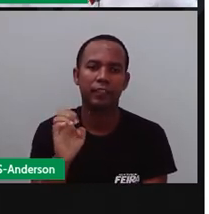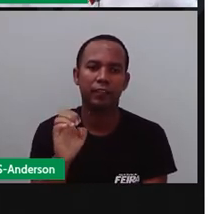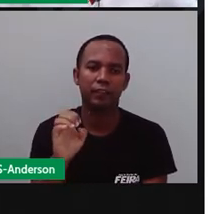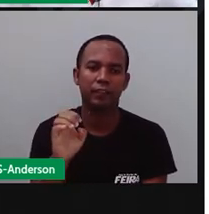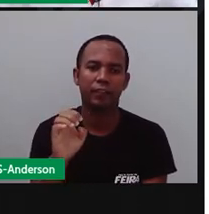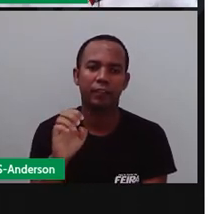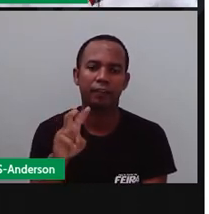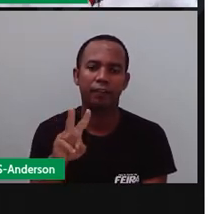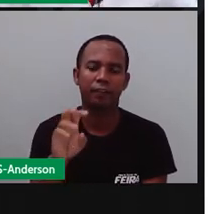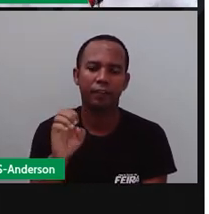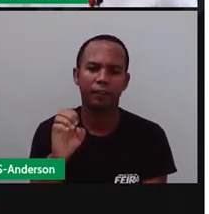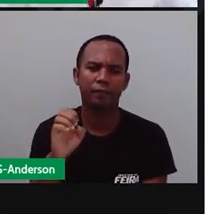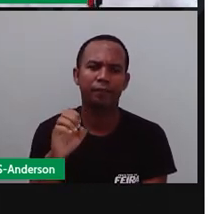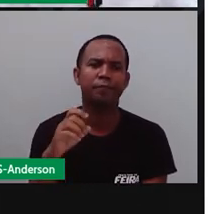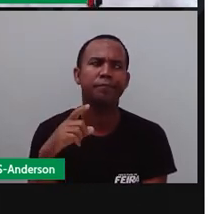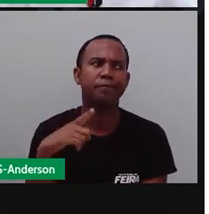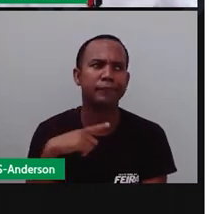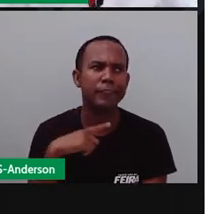Teve.